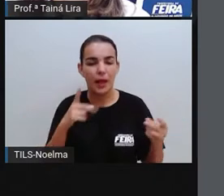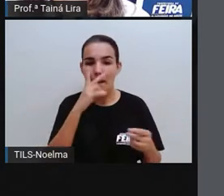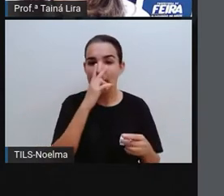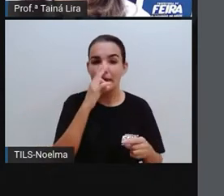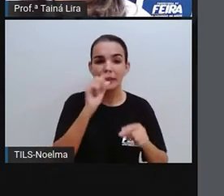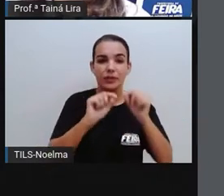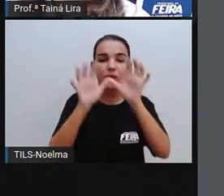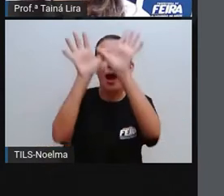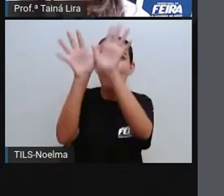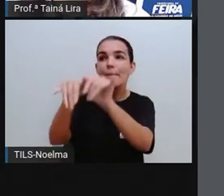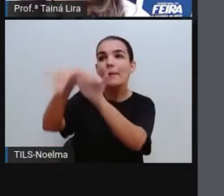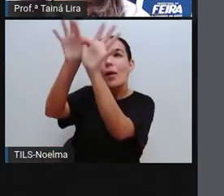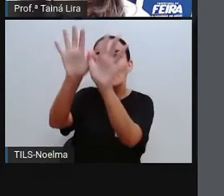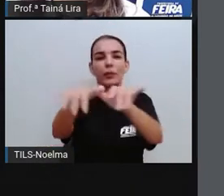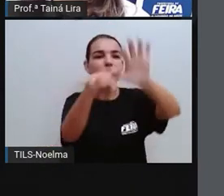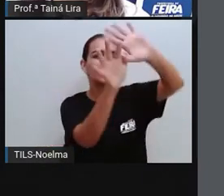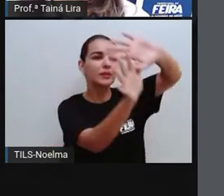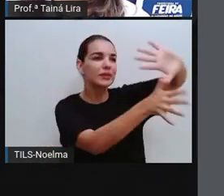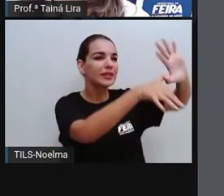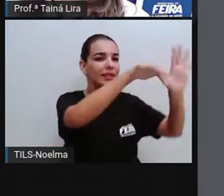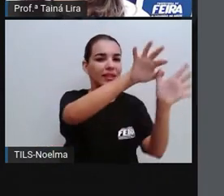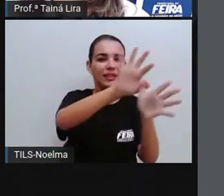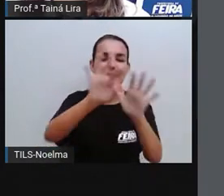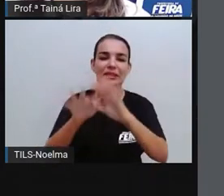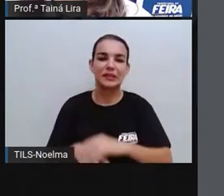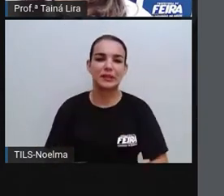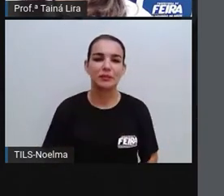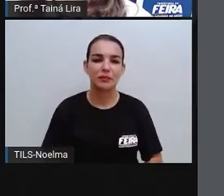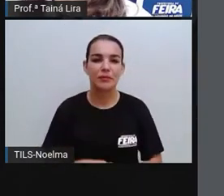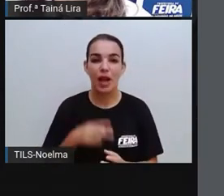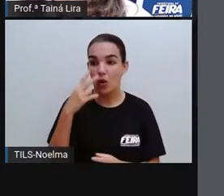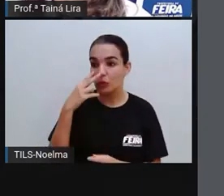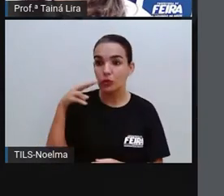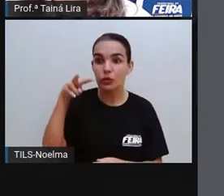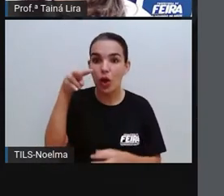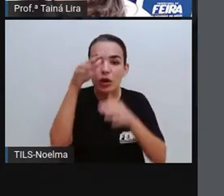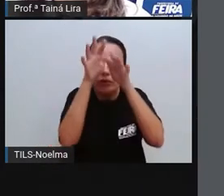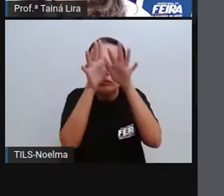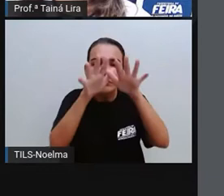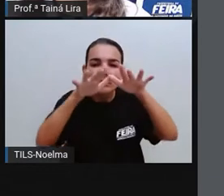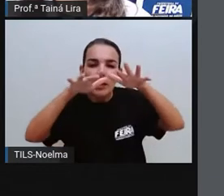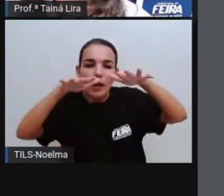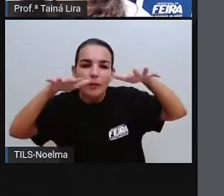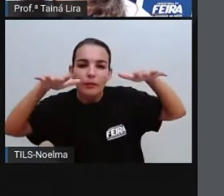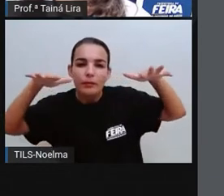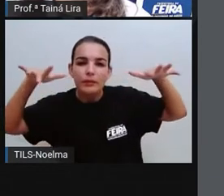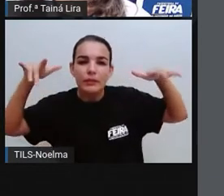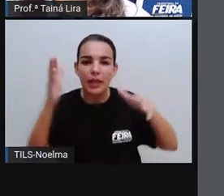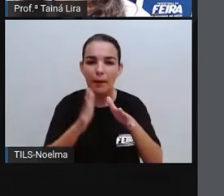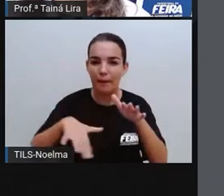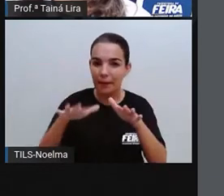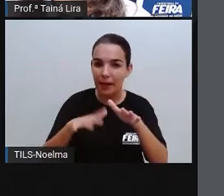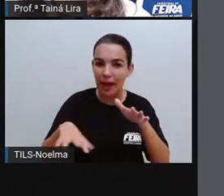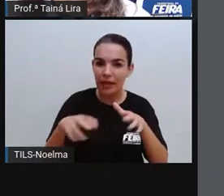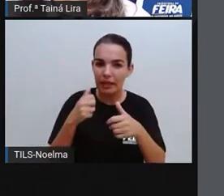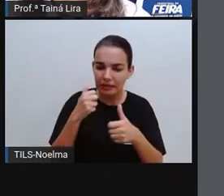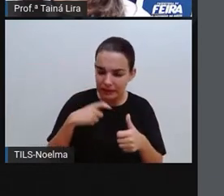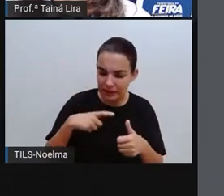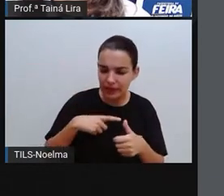borboletas no chão a enfeitar. Seus olhos, com a brisa da praia,